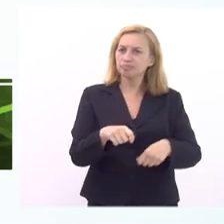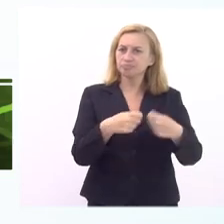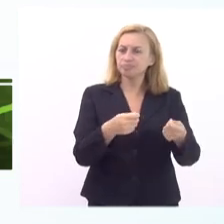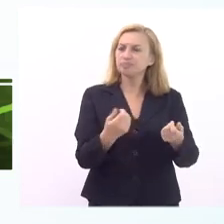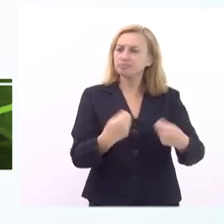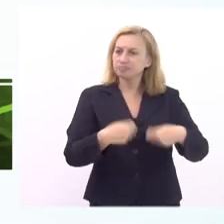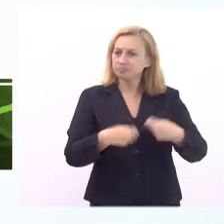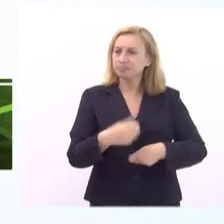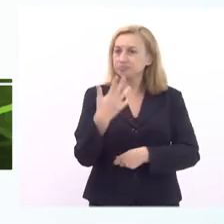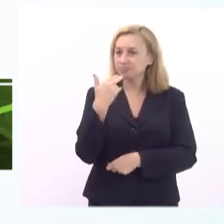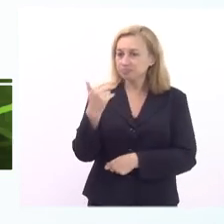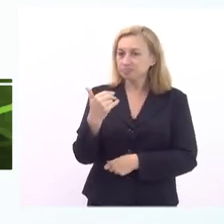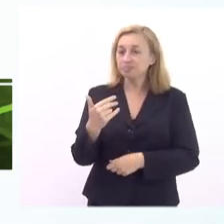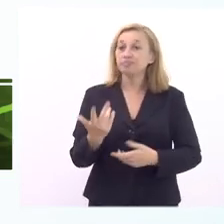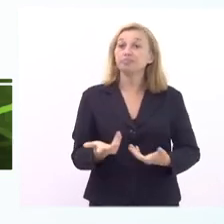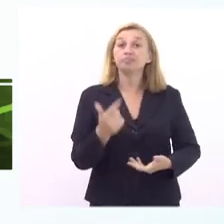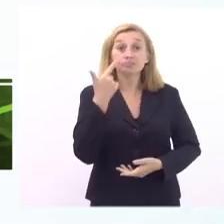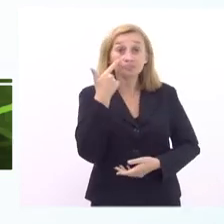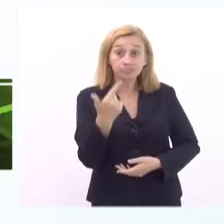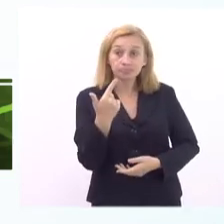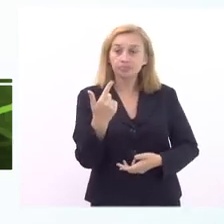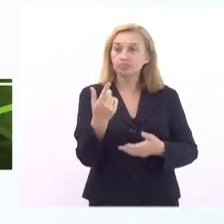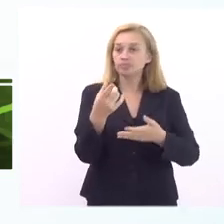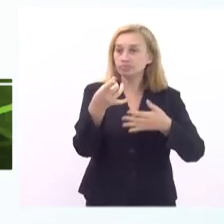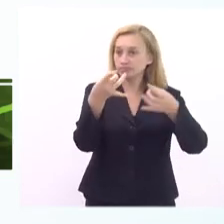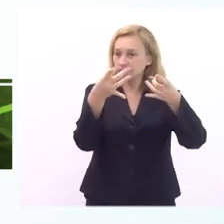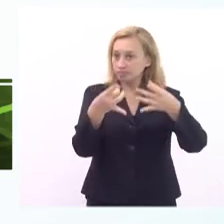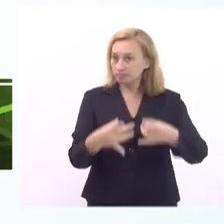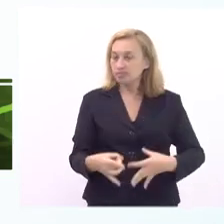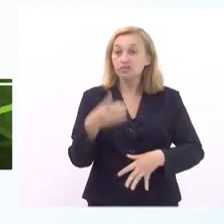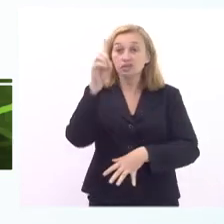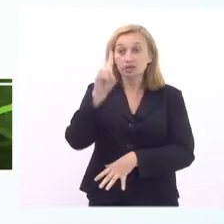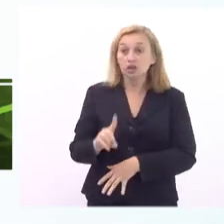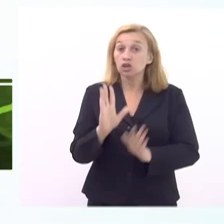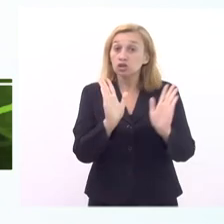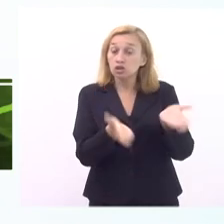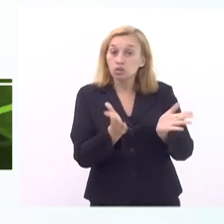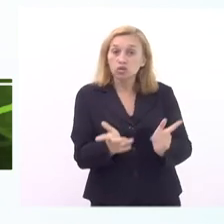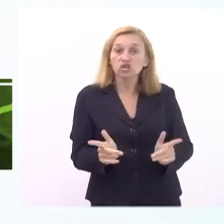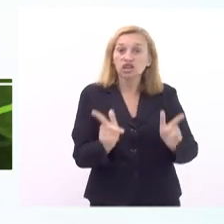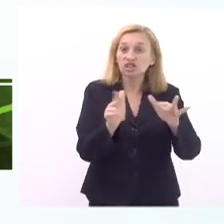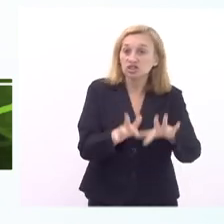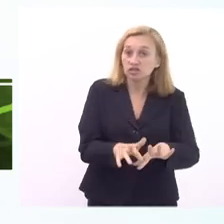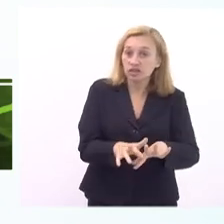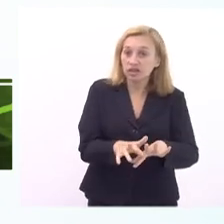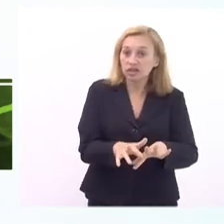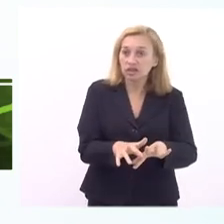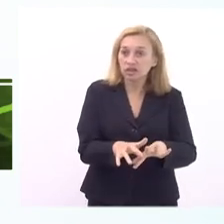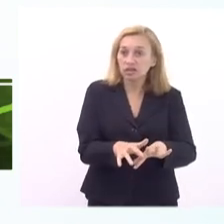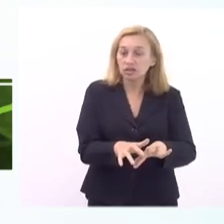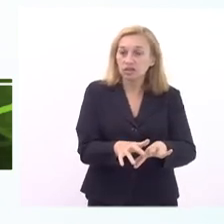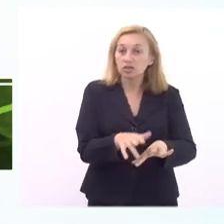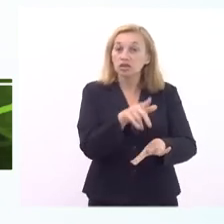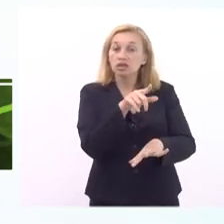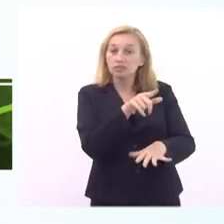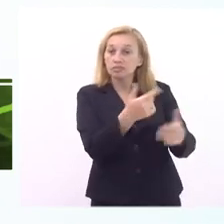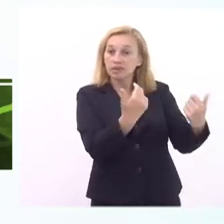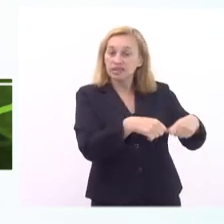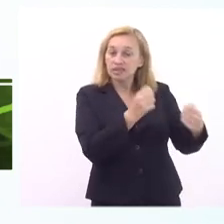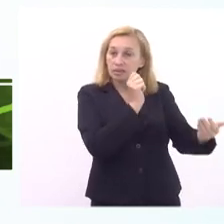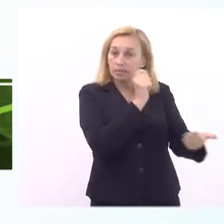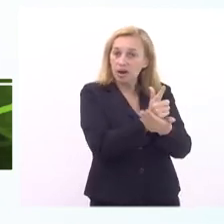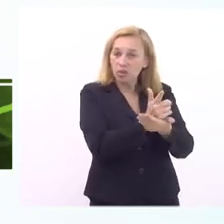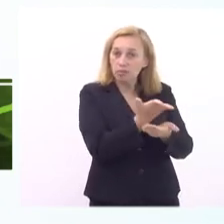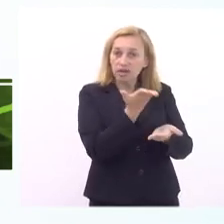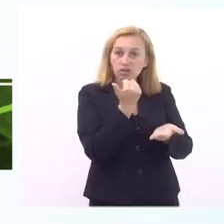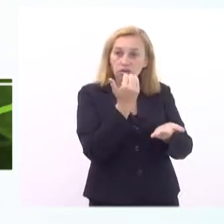nutricionais a gente viu pela descrição dos diretores que hoje a diferença entre o que eles precisariam para comprar de